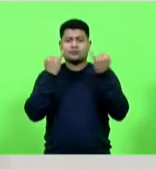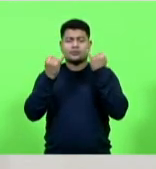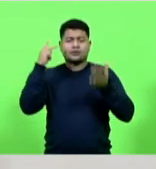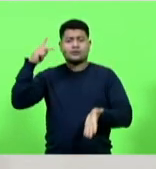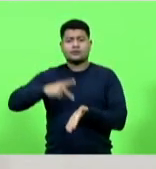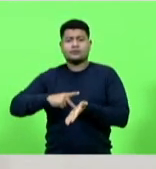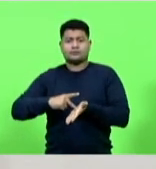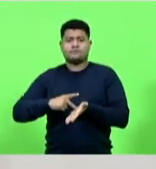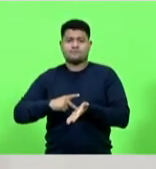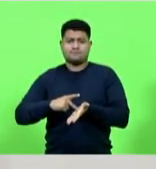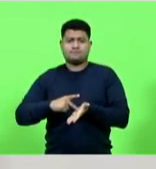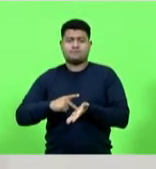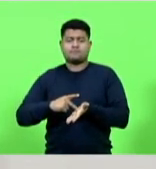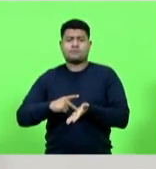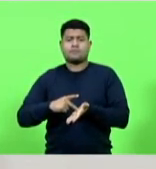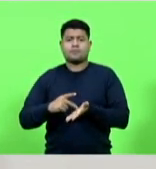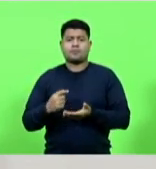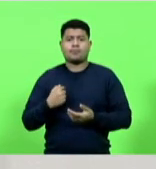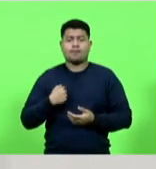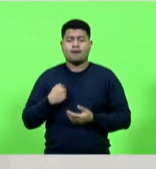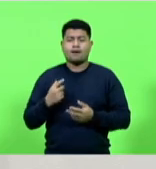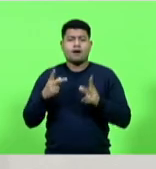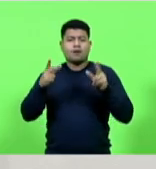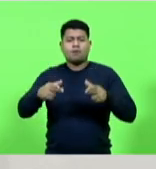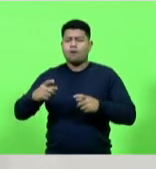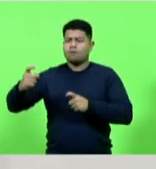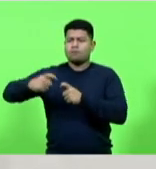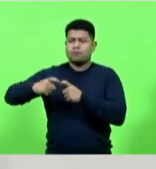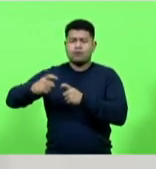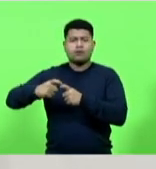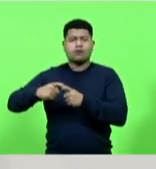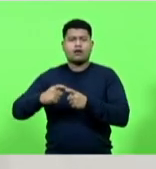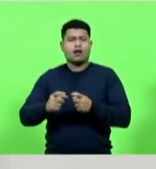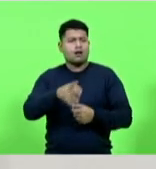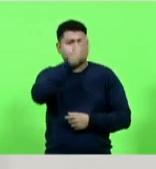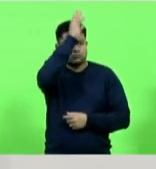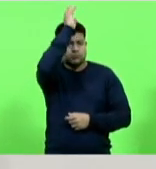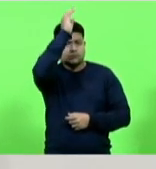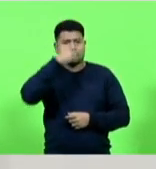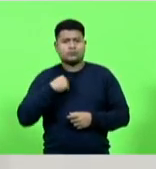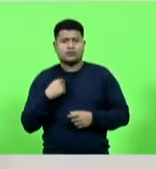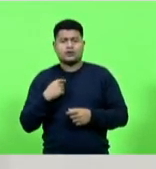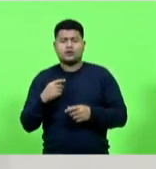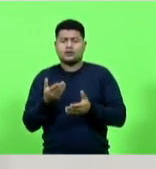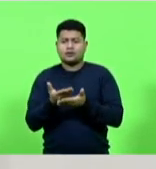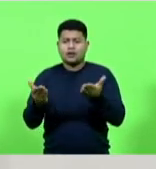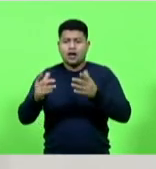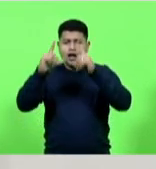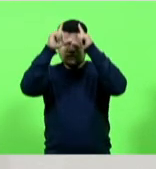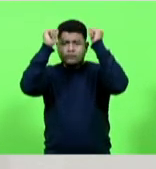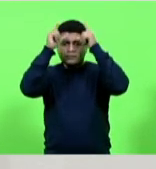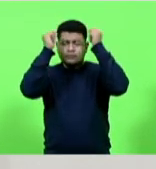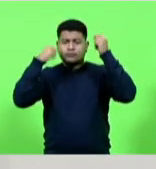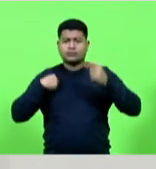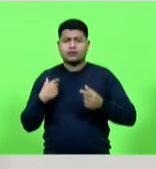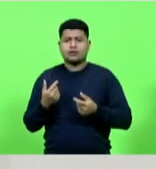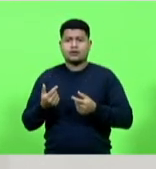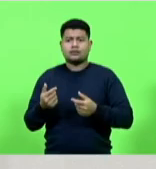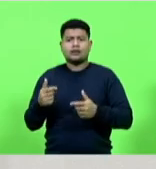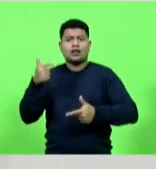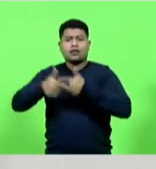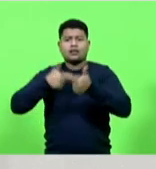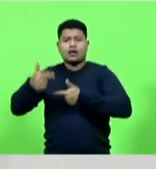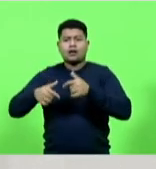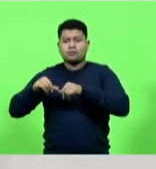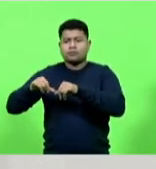assim como médicos bombeiros enfermeiros caixas de supermercados policiais e tantas outras